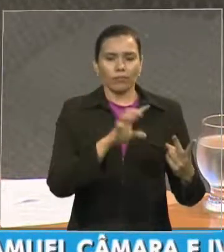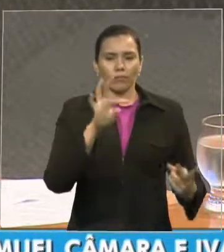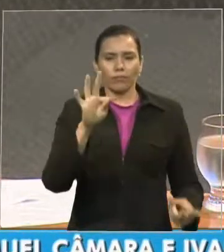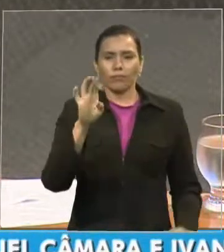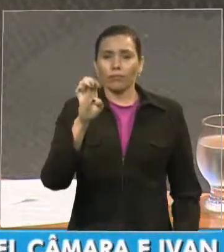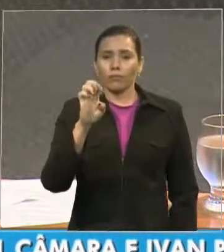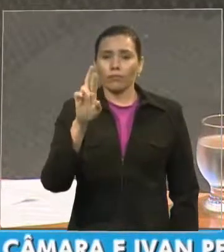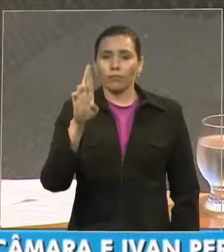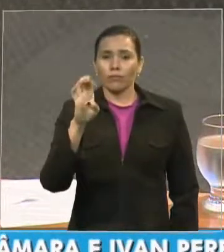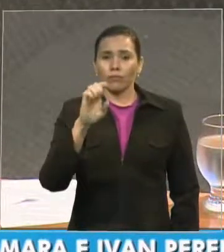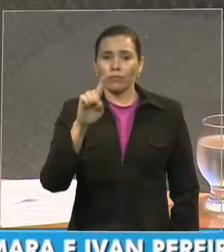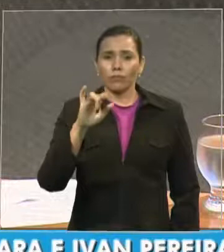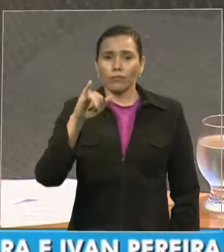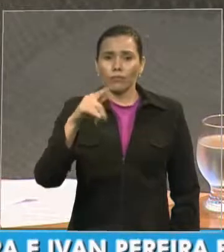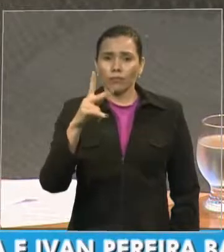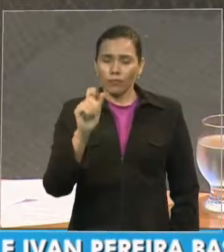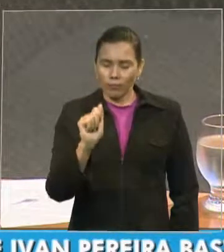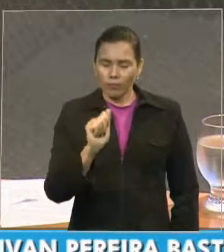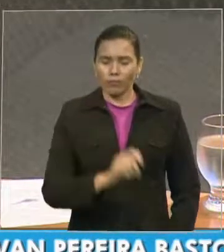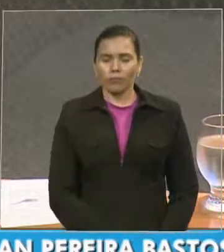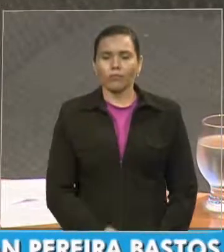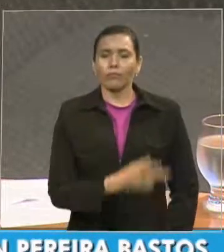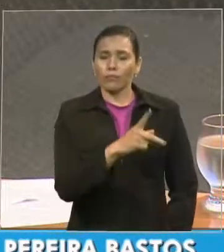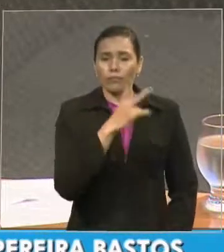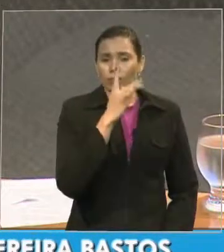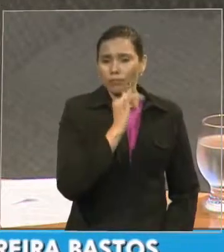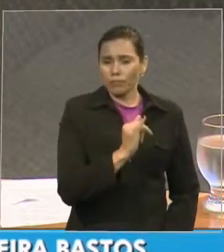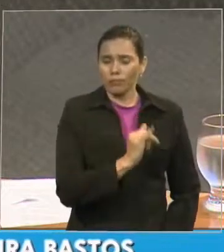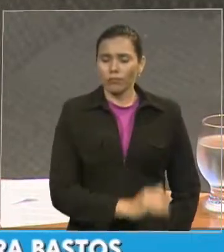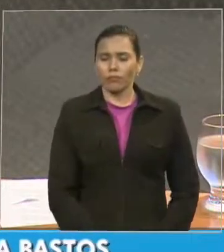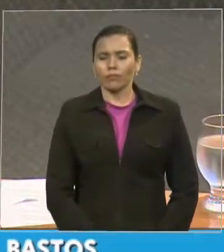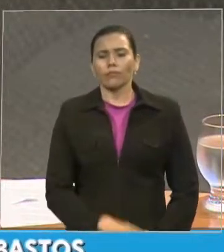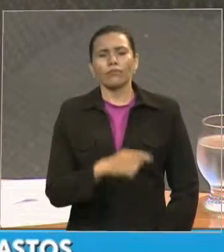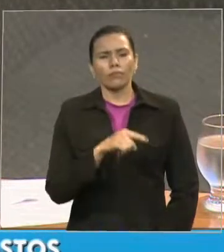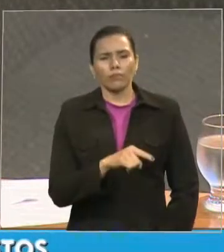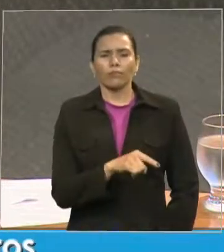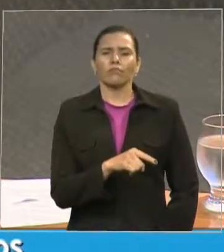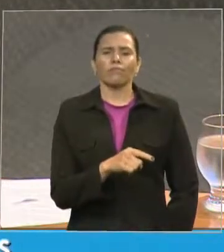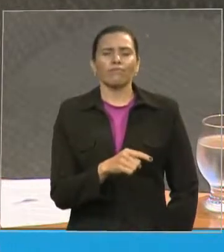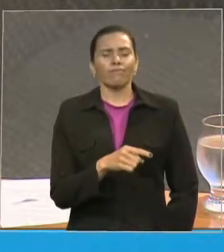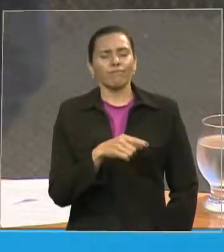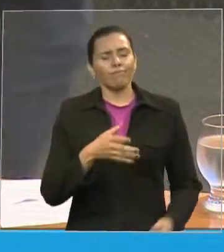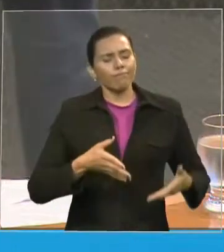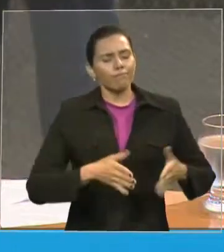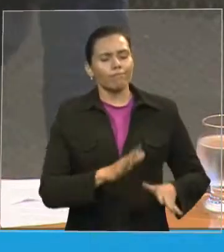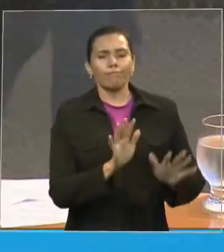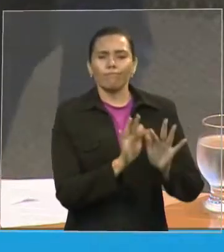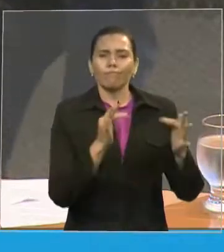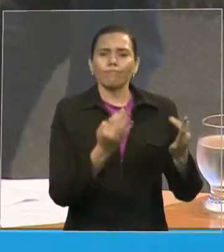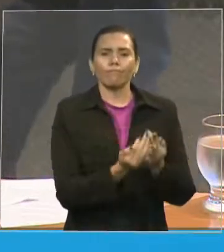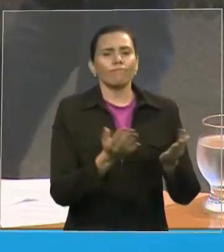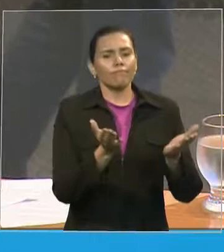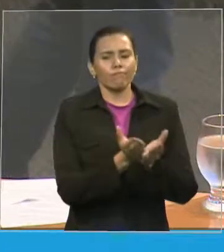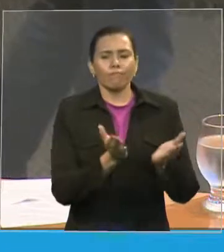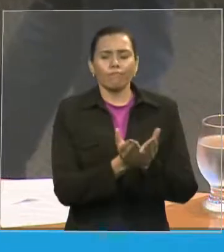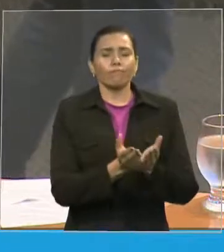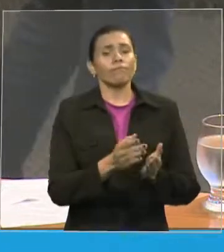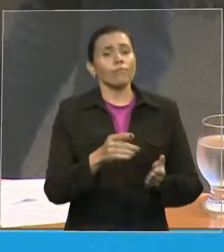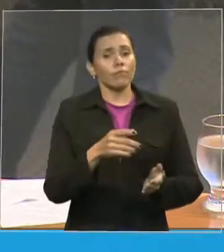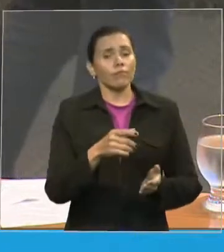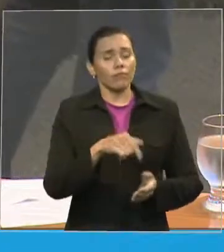Nascido e criado sobre o ensinamento de um verdadeiro lar cristã, cresceu sem muito conforto,